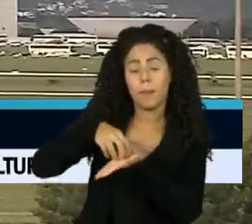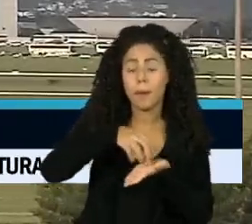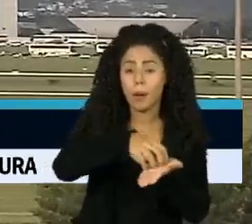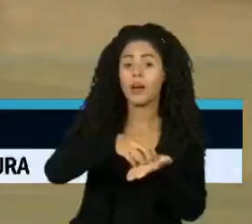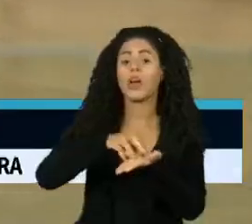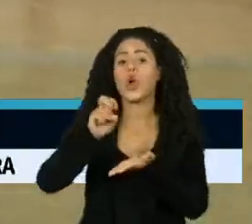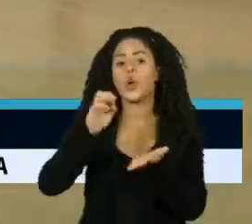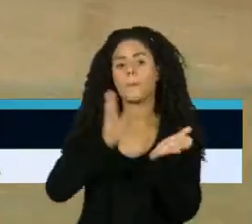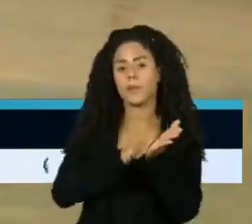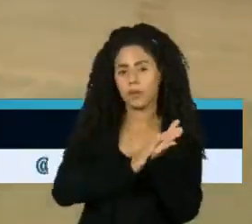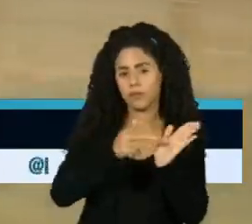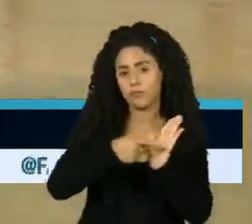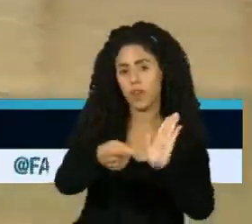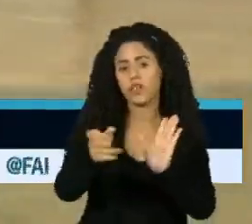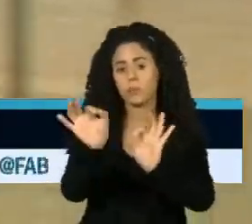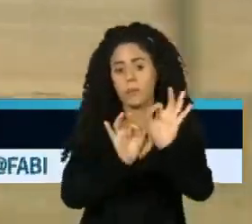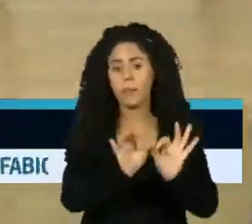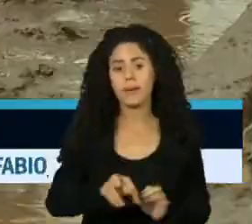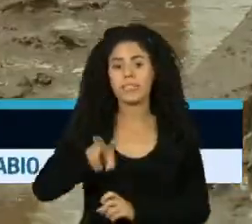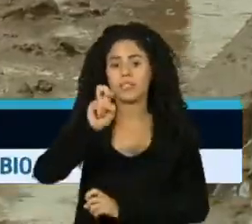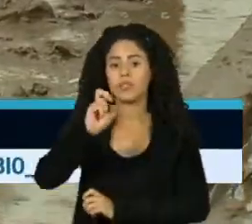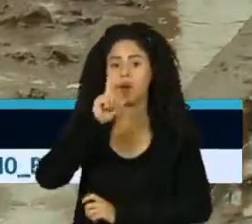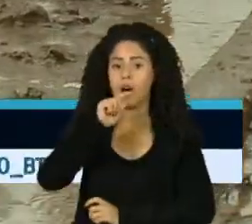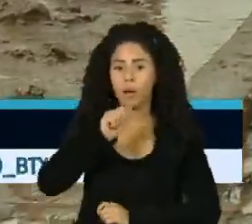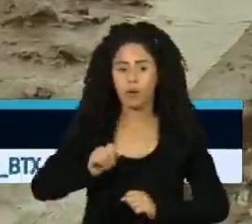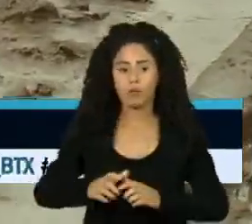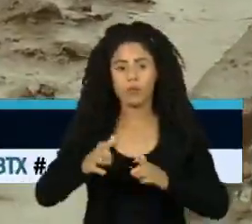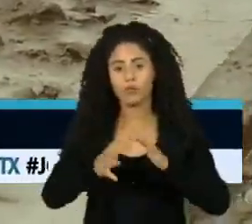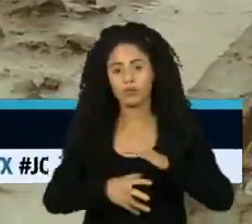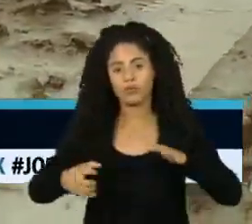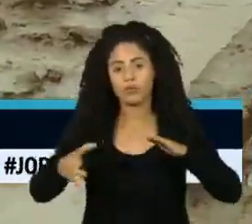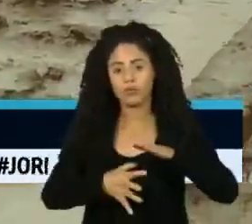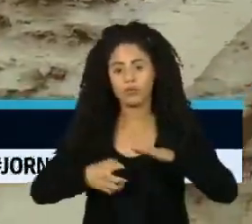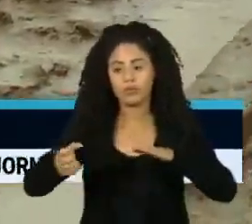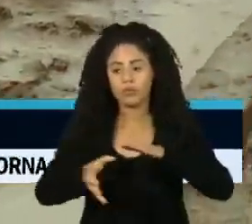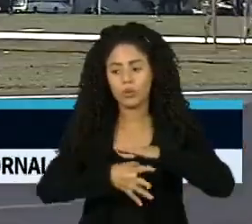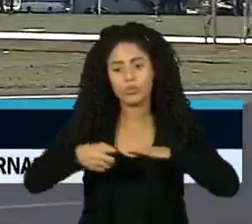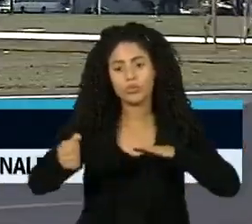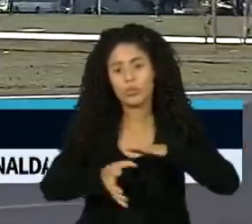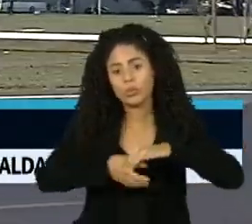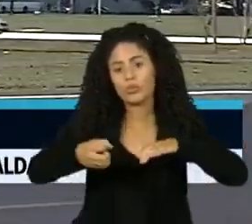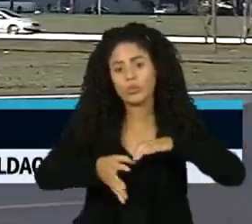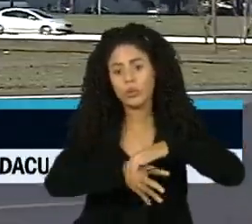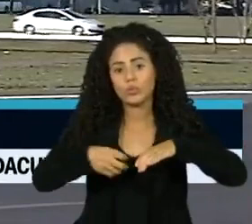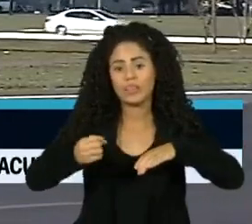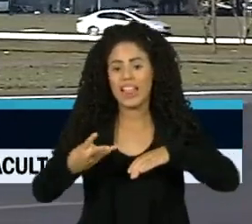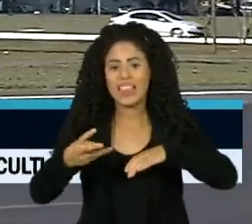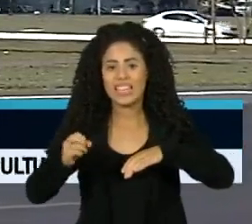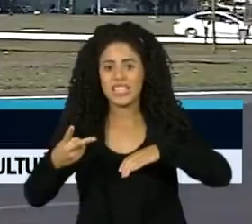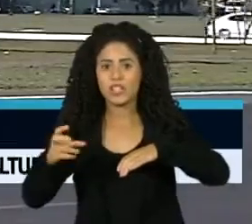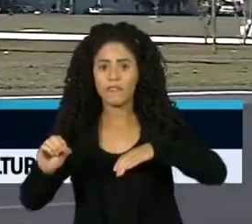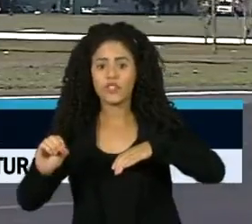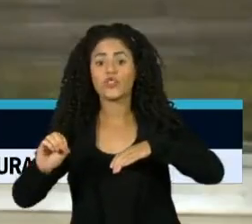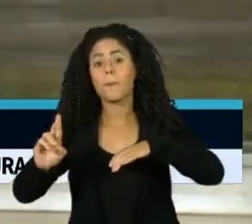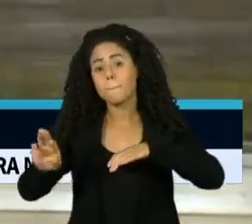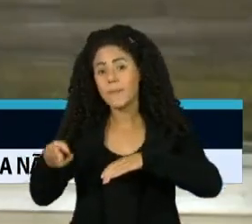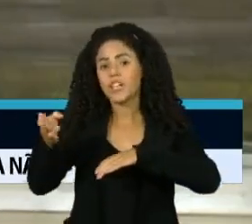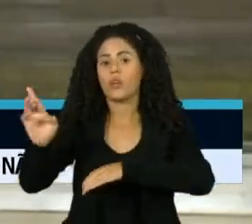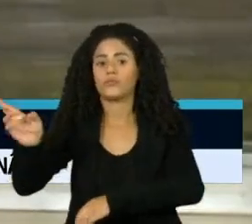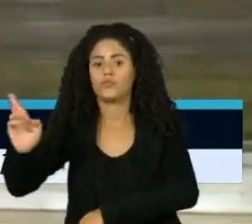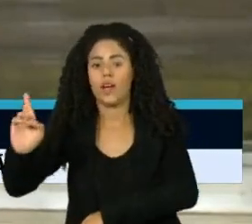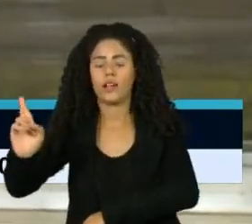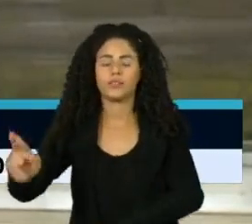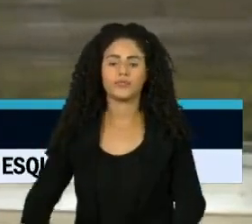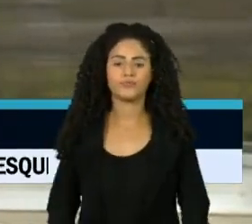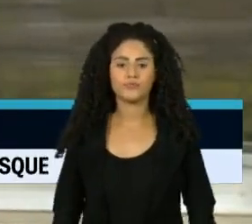macrodrenagem, principalmente na região metropolitana de São Paulo. As obras custariam cerca de 320 milhões de reais. Nós